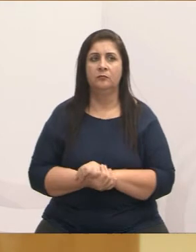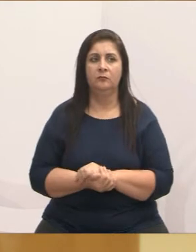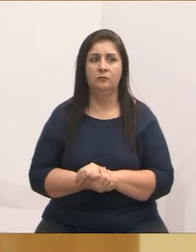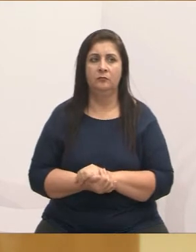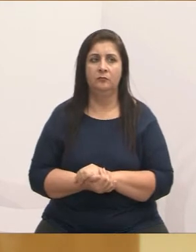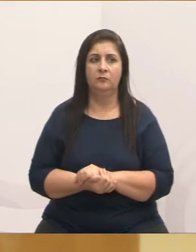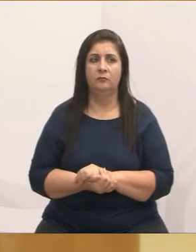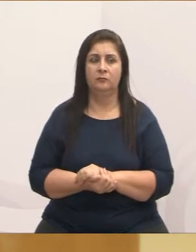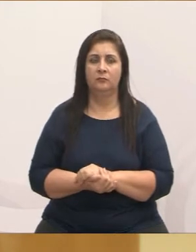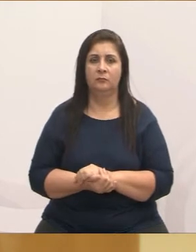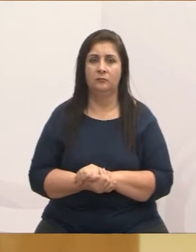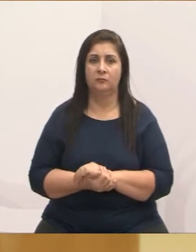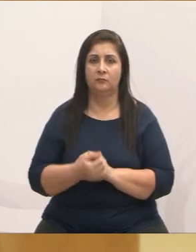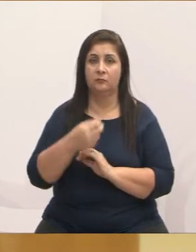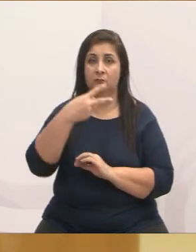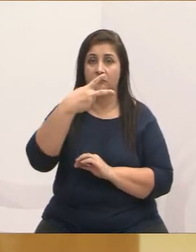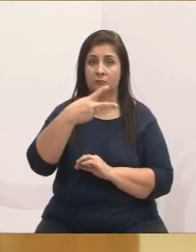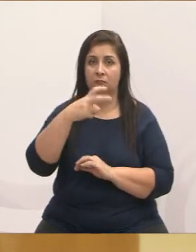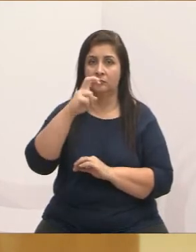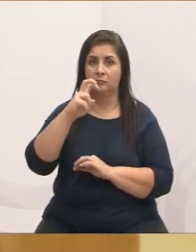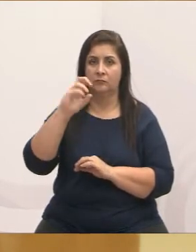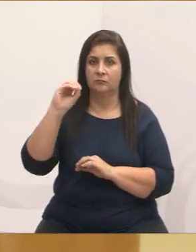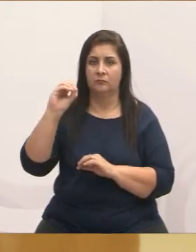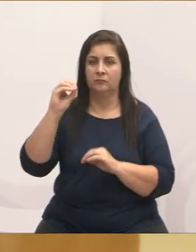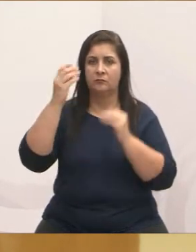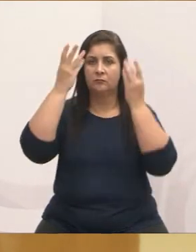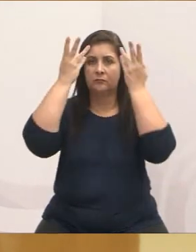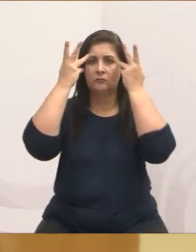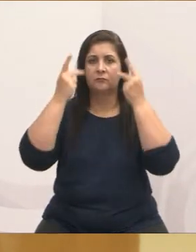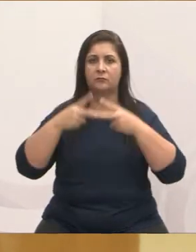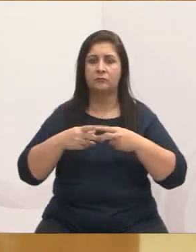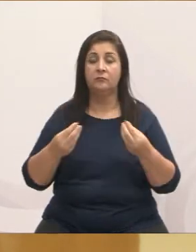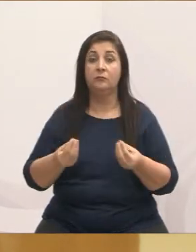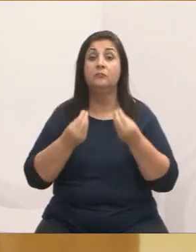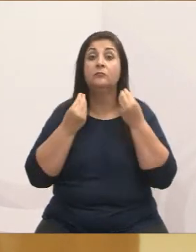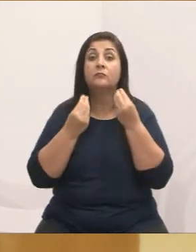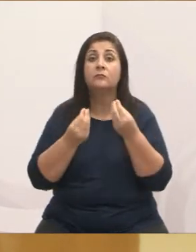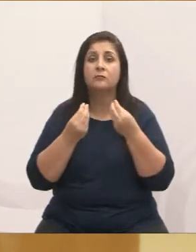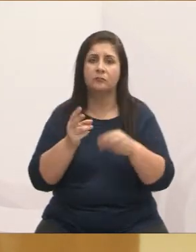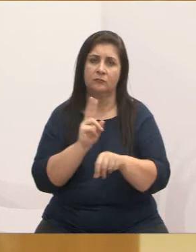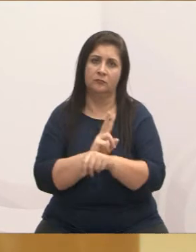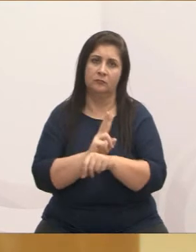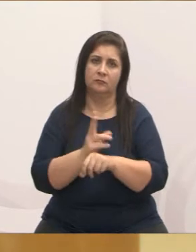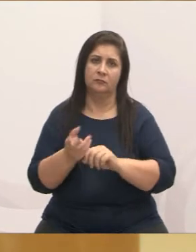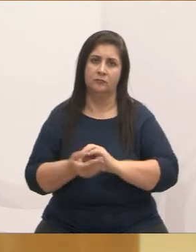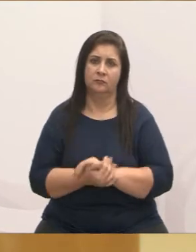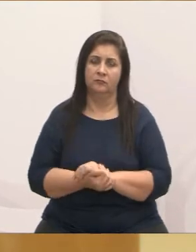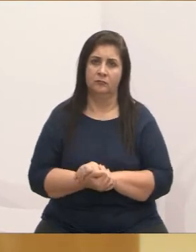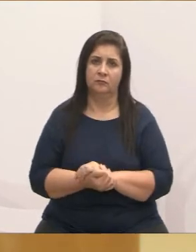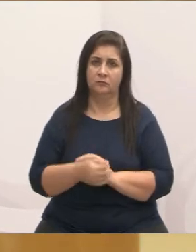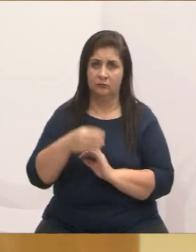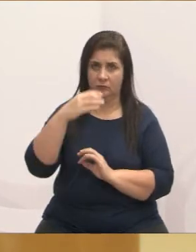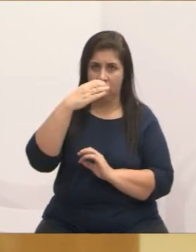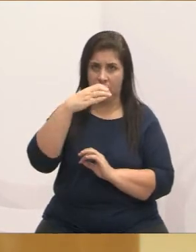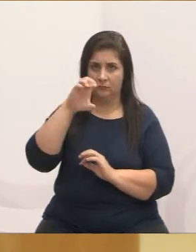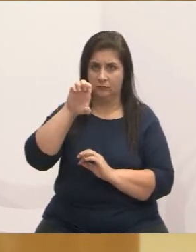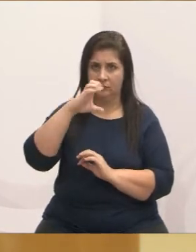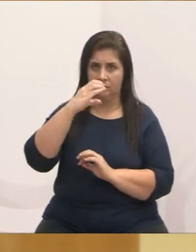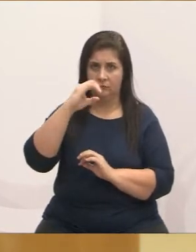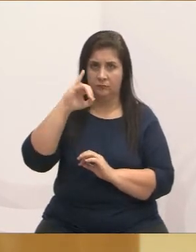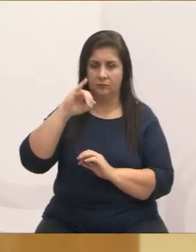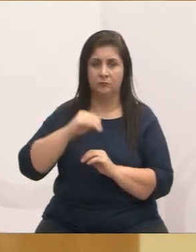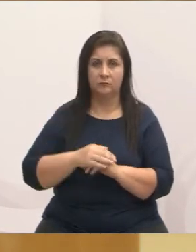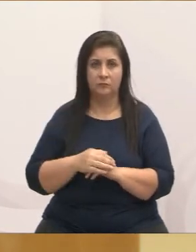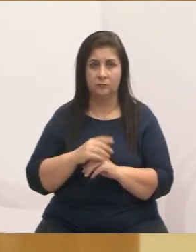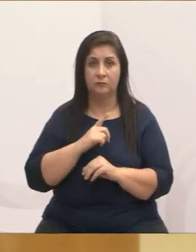a ONG da Márcia, que tem 250 animais. Como é que sobrevive? O cantinho da SESC, que tem 200 e poucos